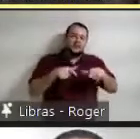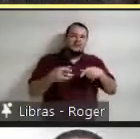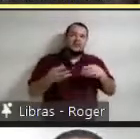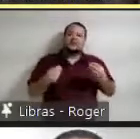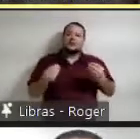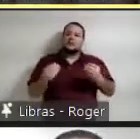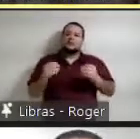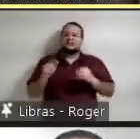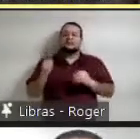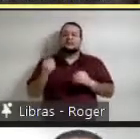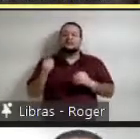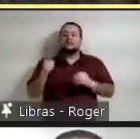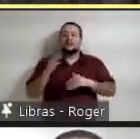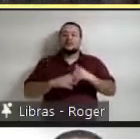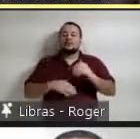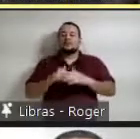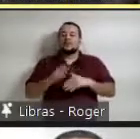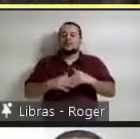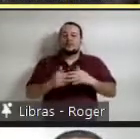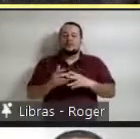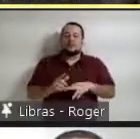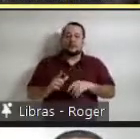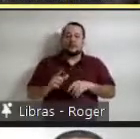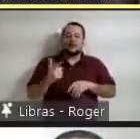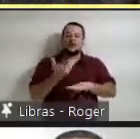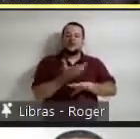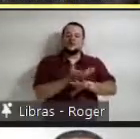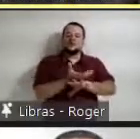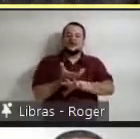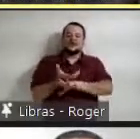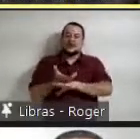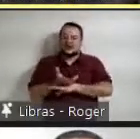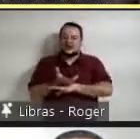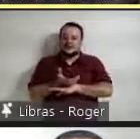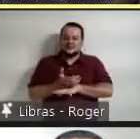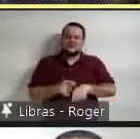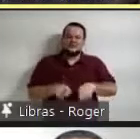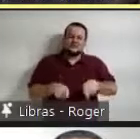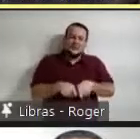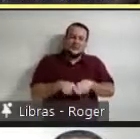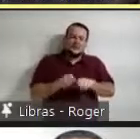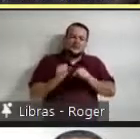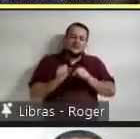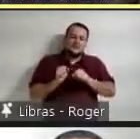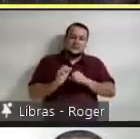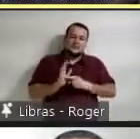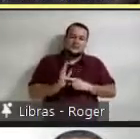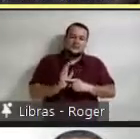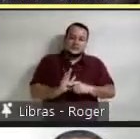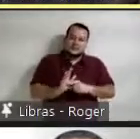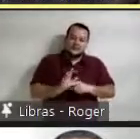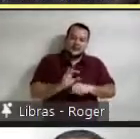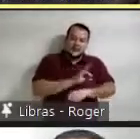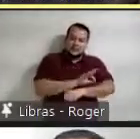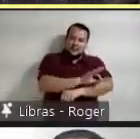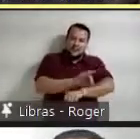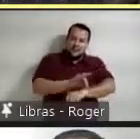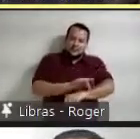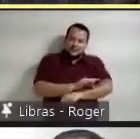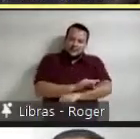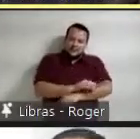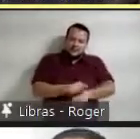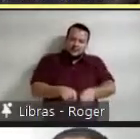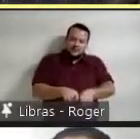geógrafos outras disciplinas e poder trazer isso também para a arquitetura e para outros